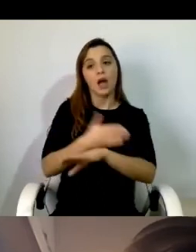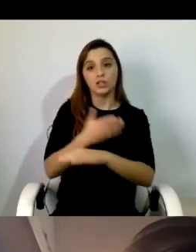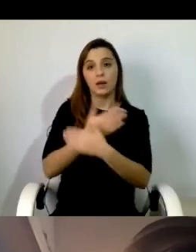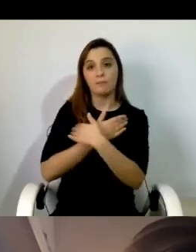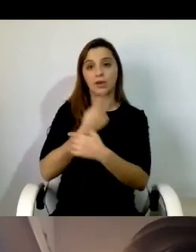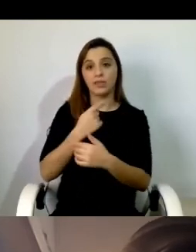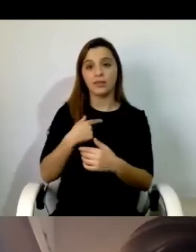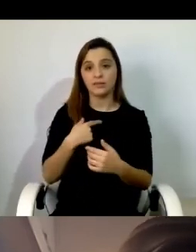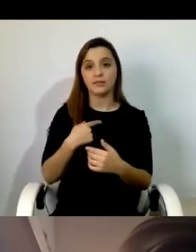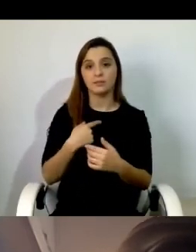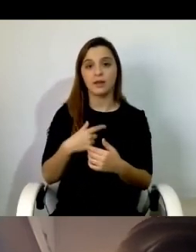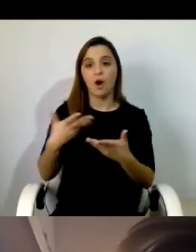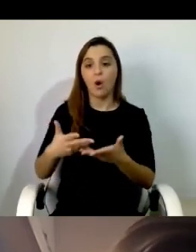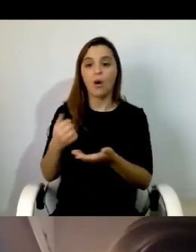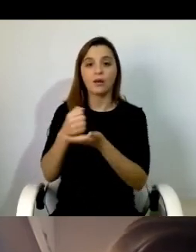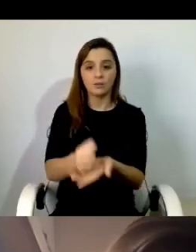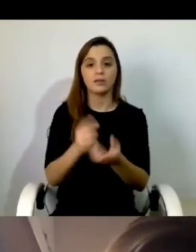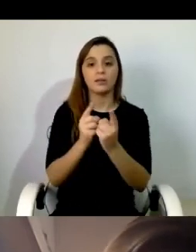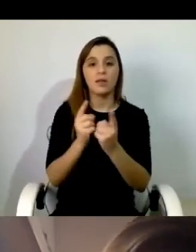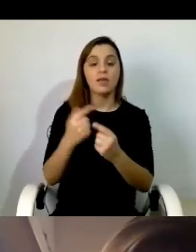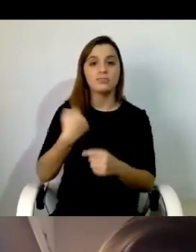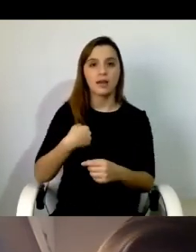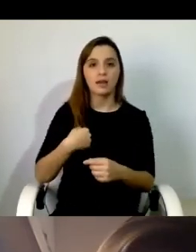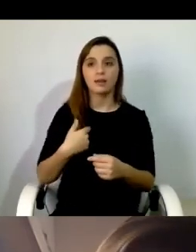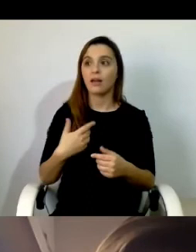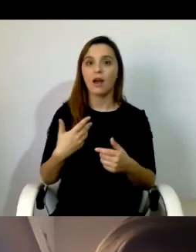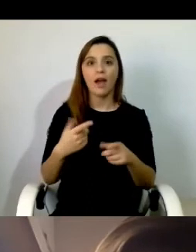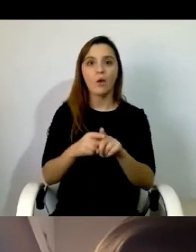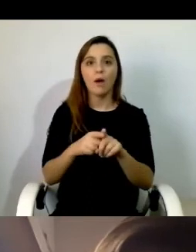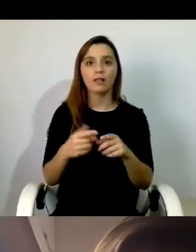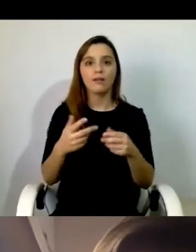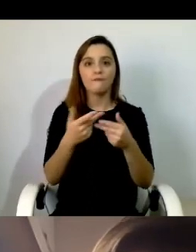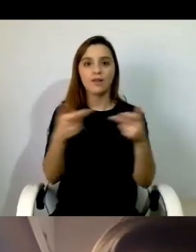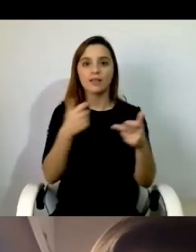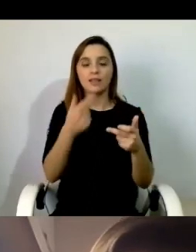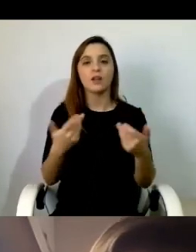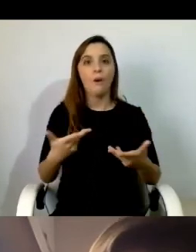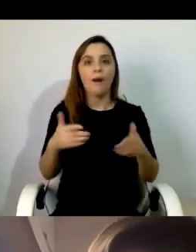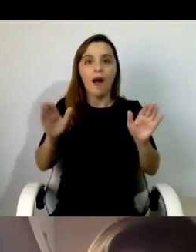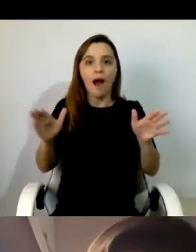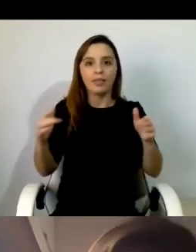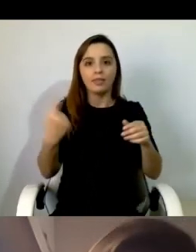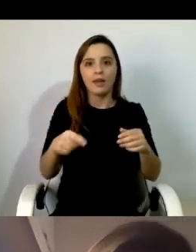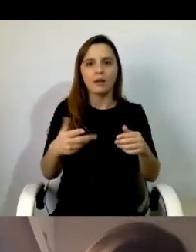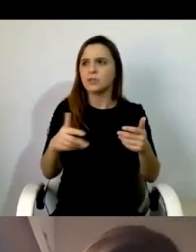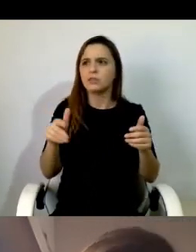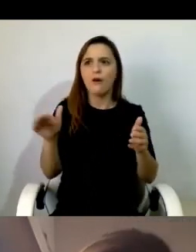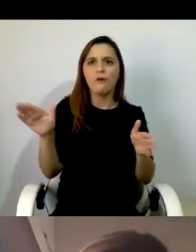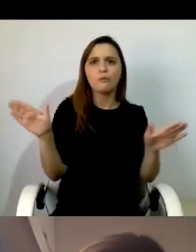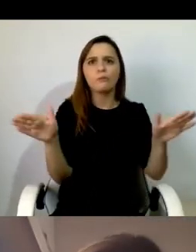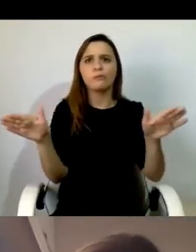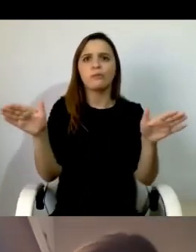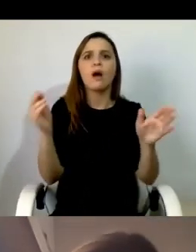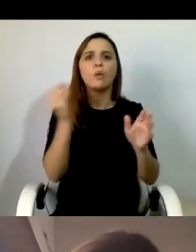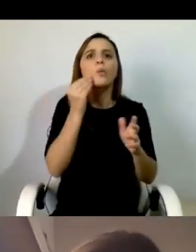asas e não sei voar. Por isso insistimos na importância da realização regular de reuniões interpares